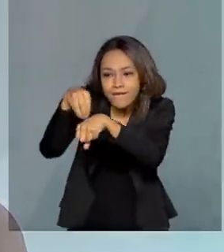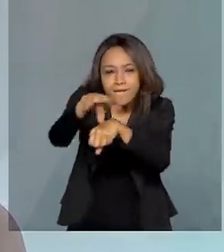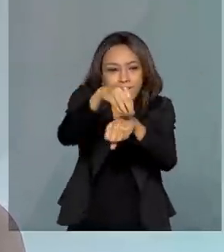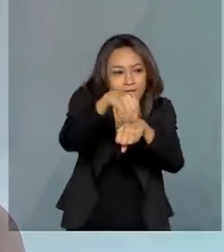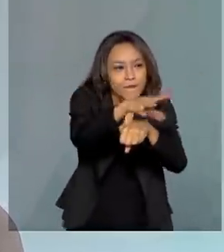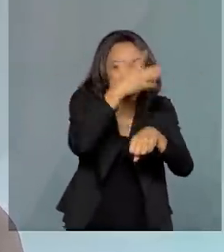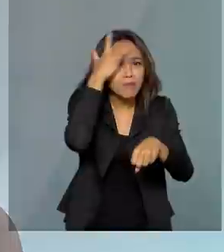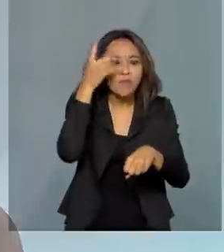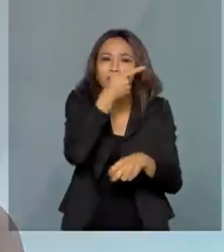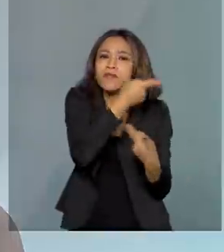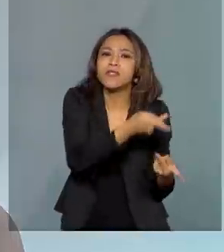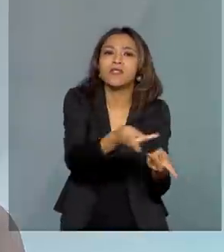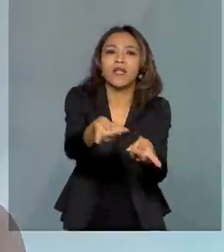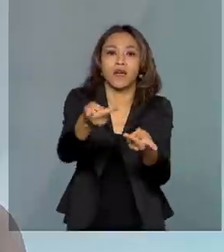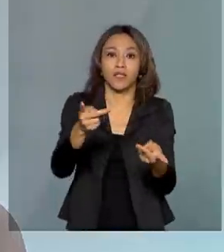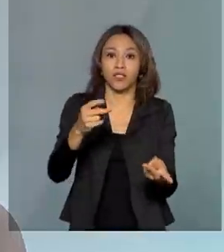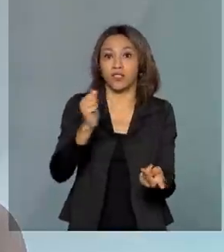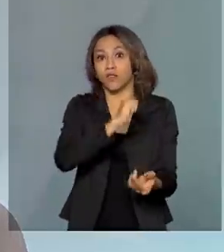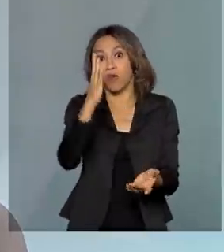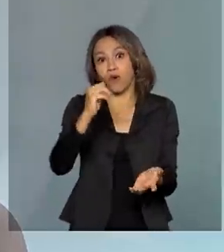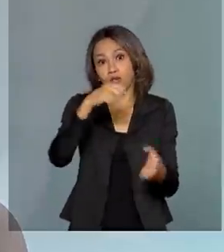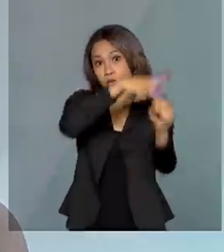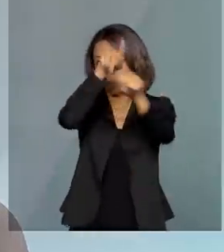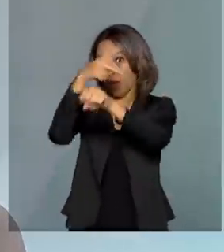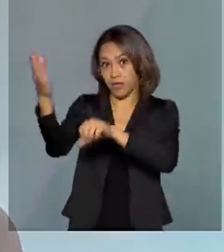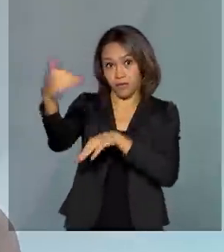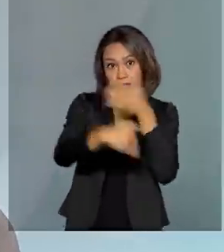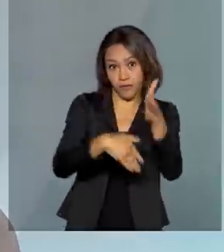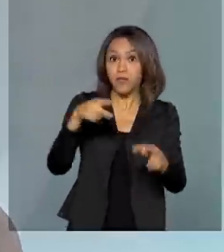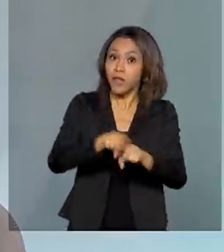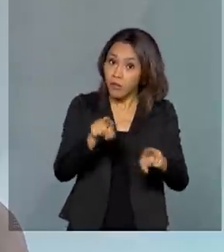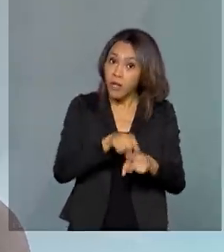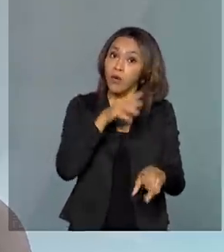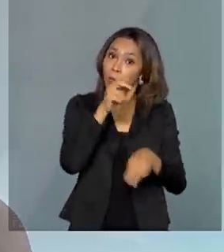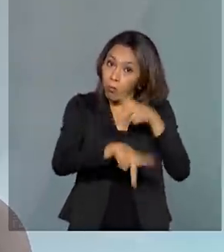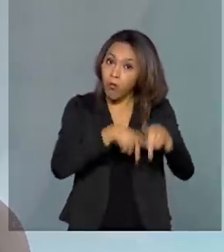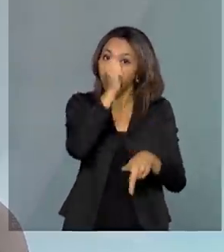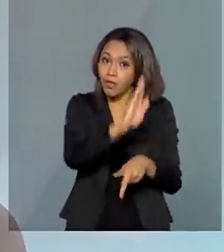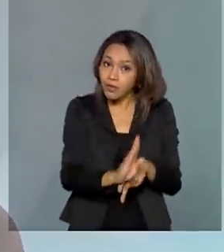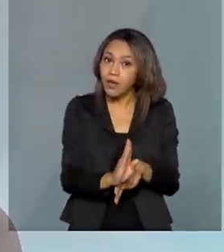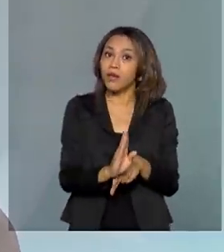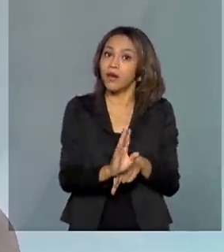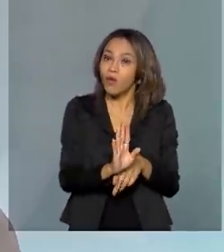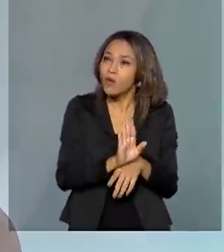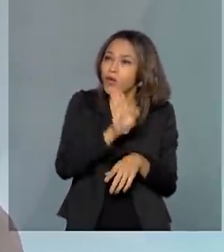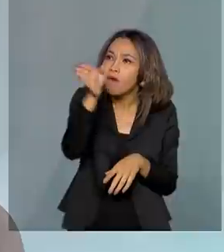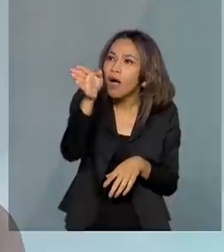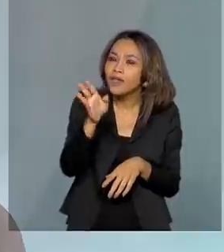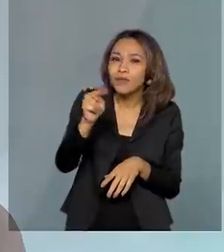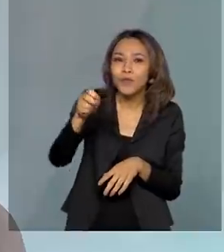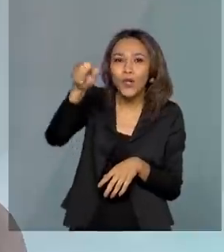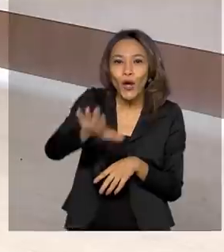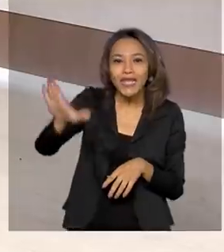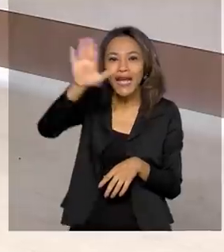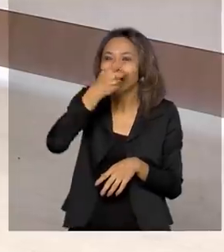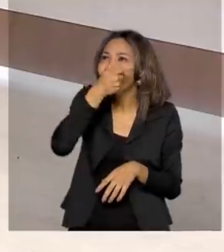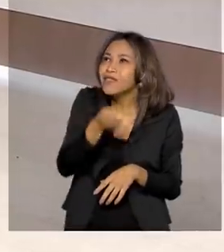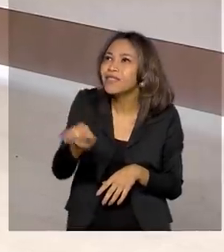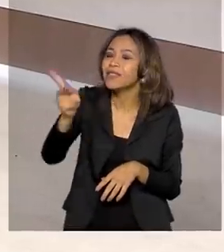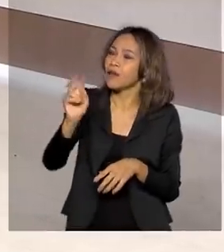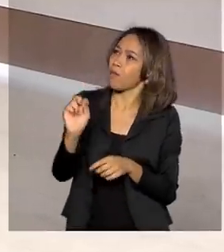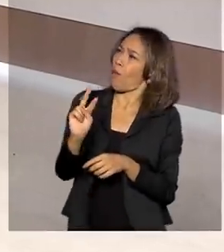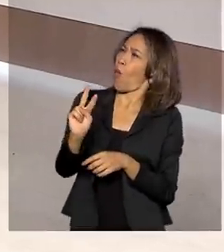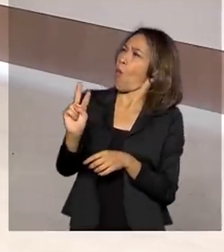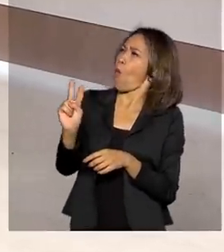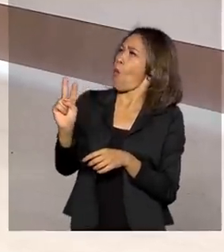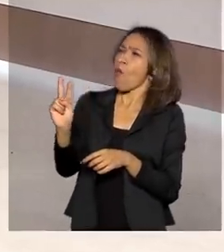internacional, mas dos próprios brasileiros. Quando eles vão ao Nordeste, ele tem muitas